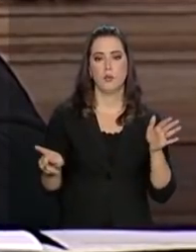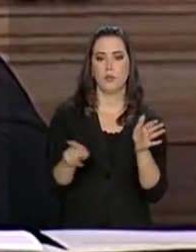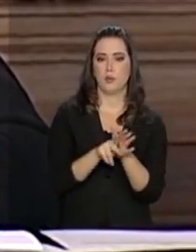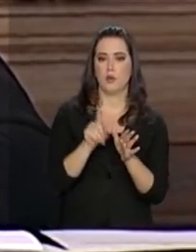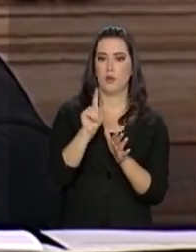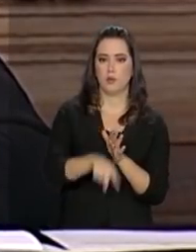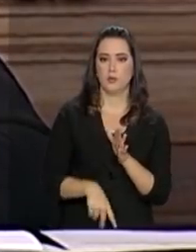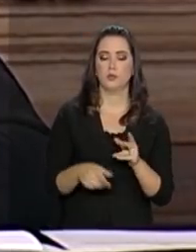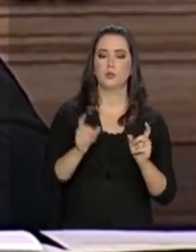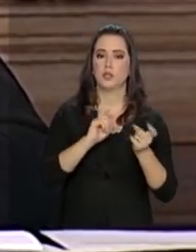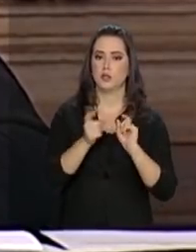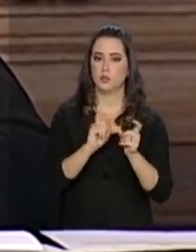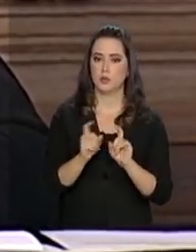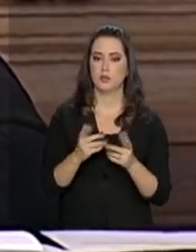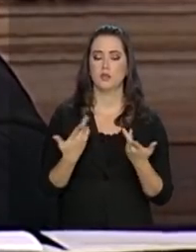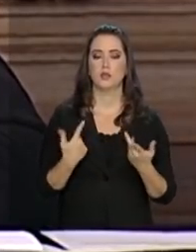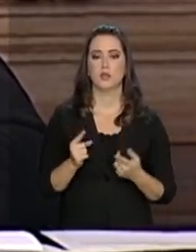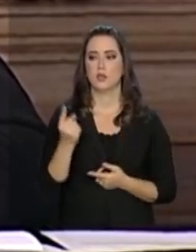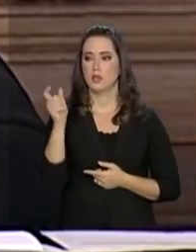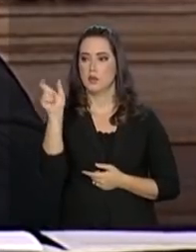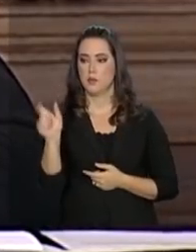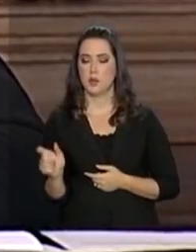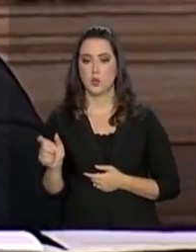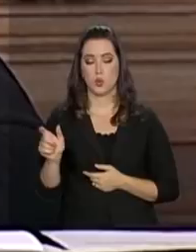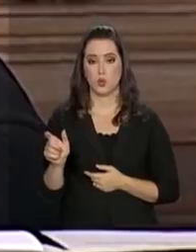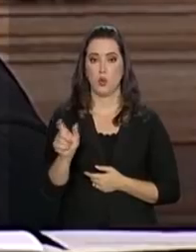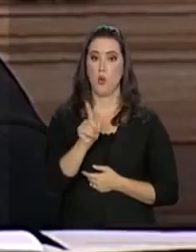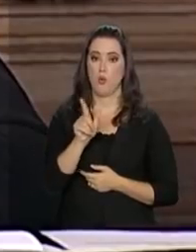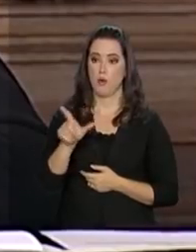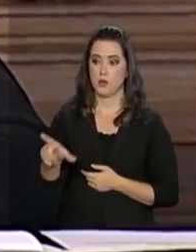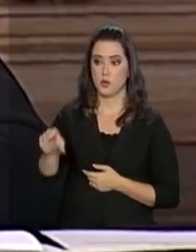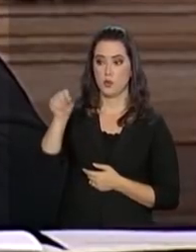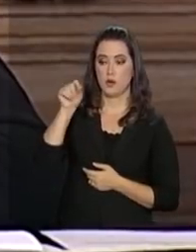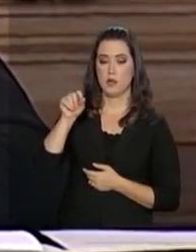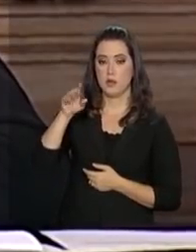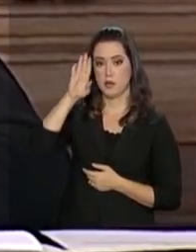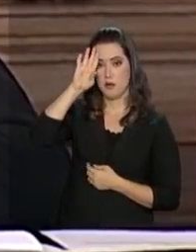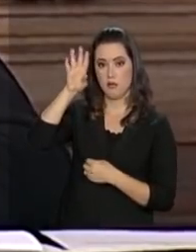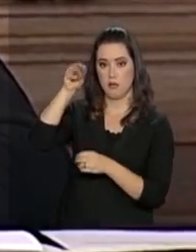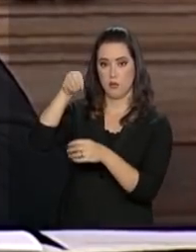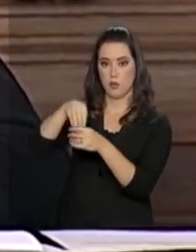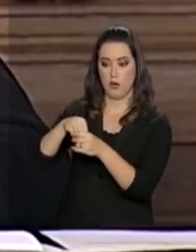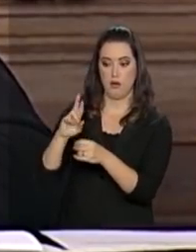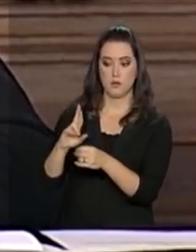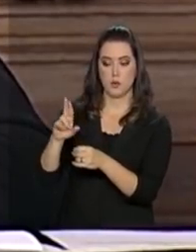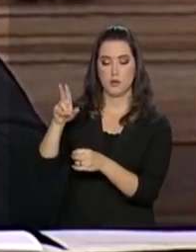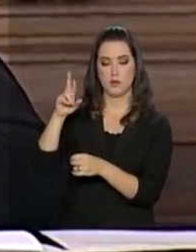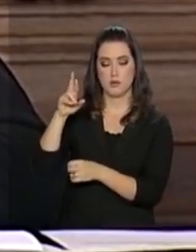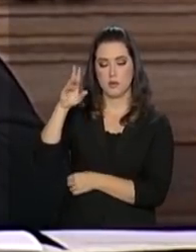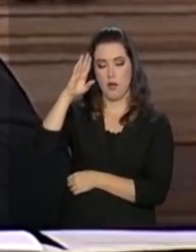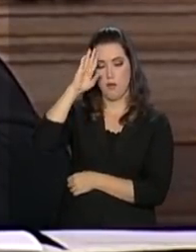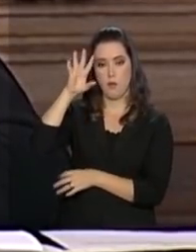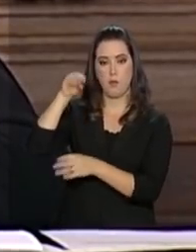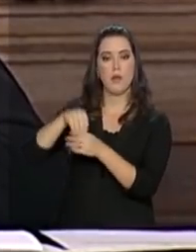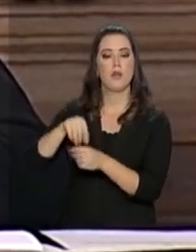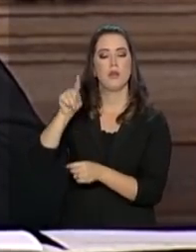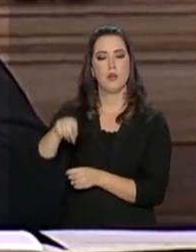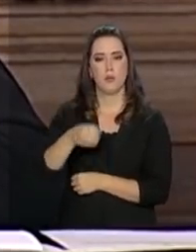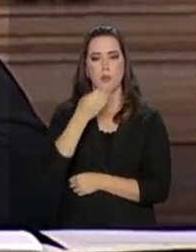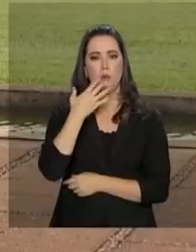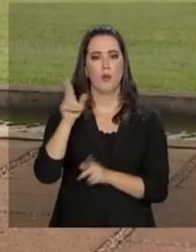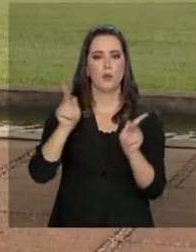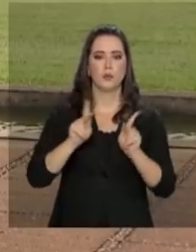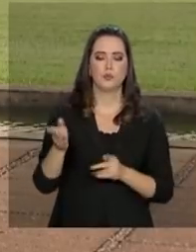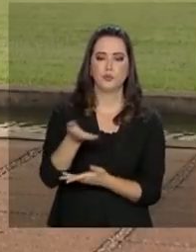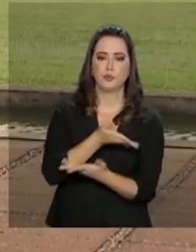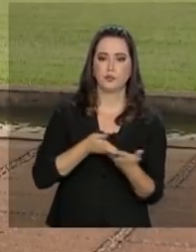e político-administrativa entre o interventor e a governadora, portanto, entre os dois sistemas, será também muito tranquilo, muito pacífico.